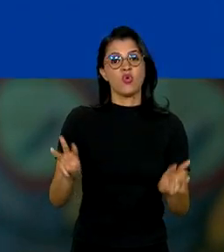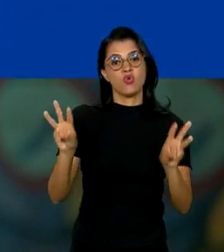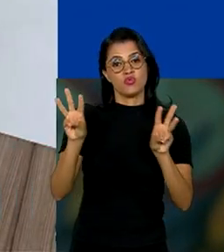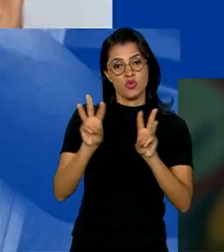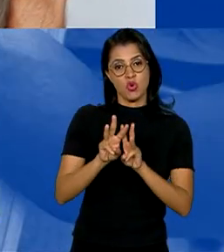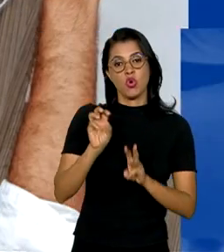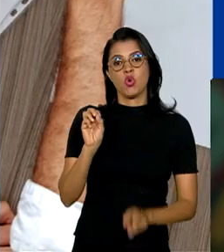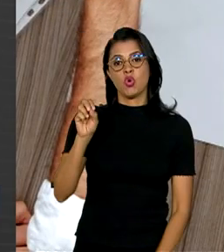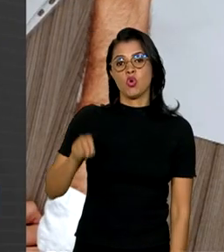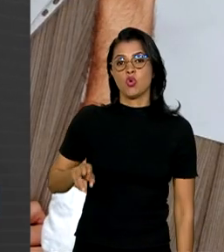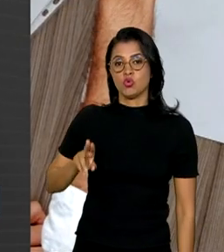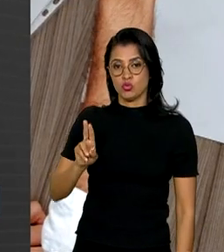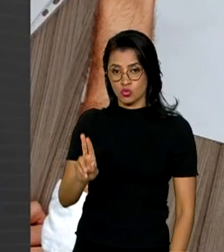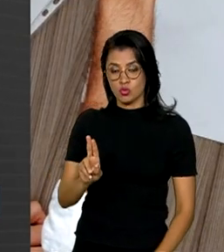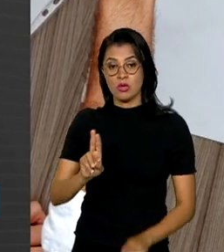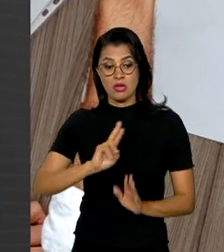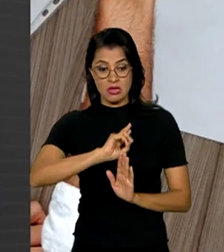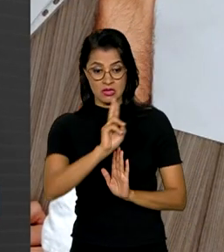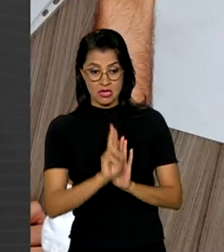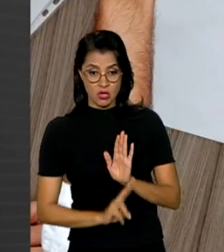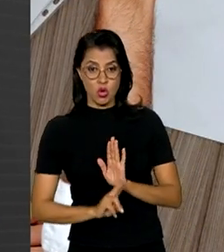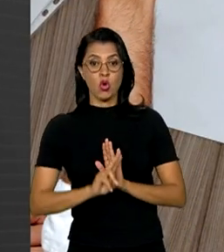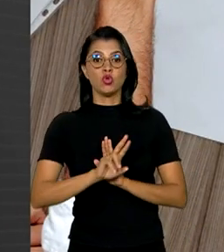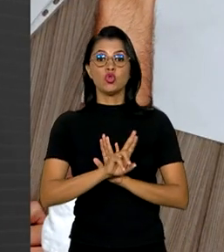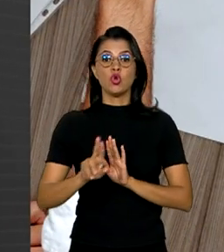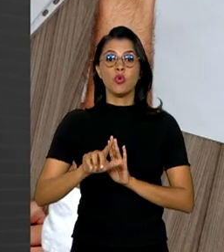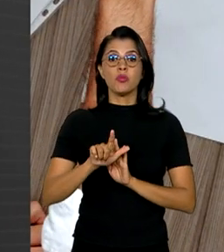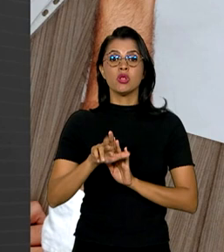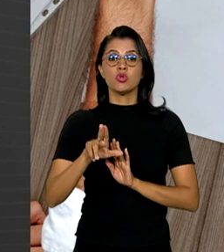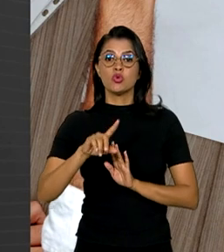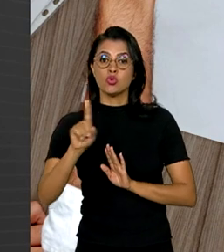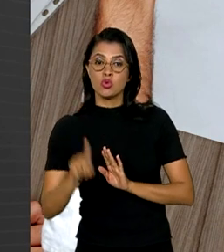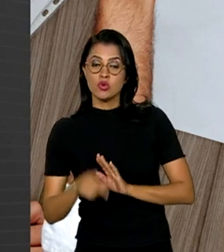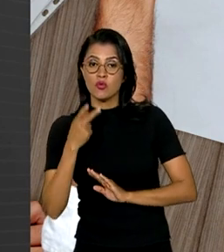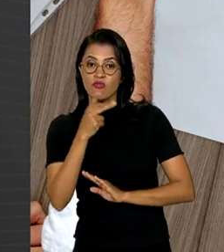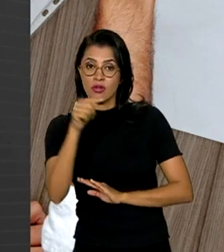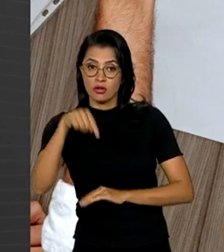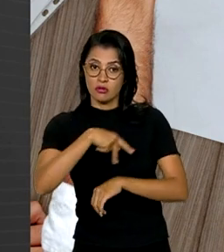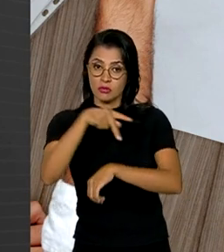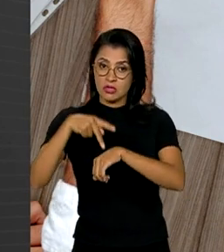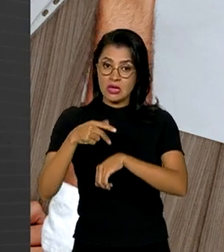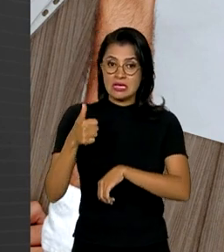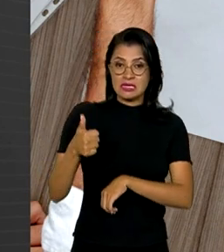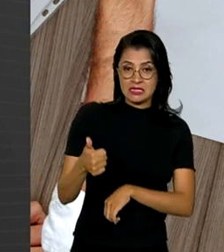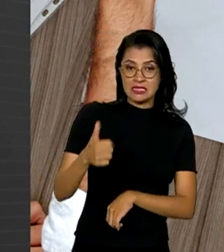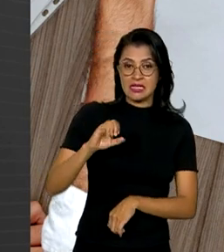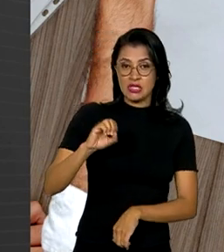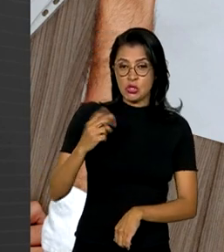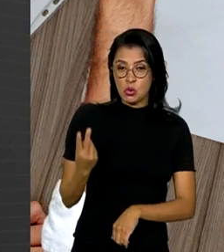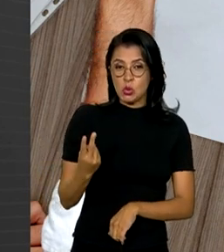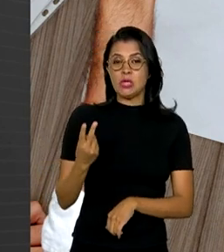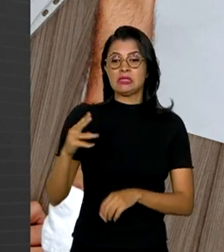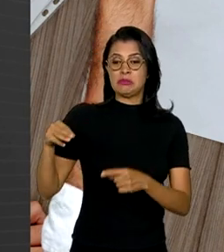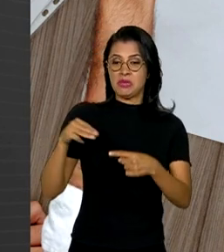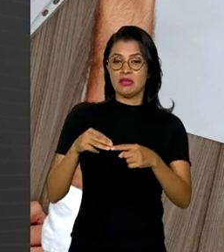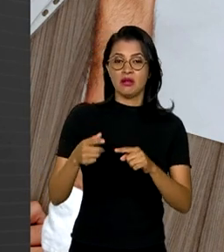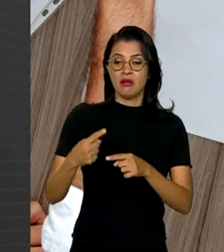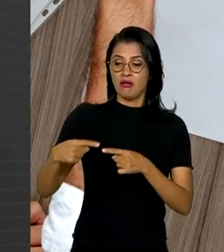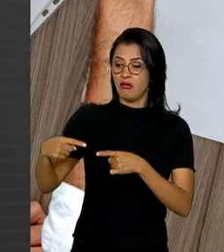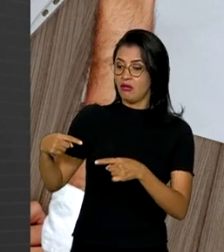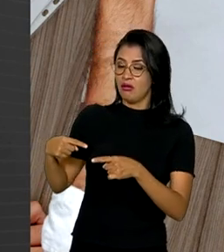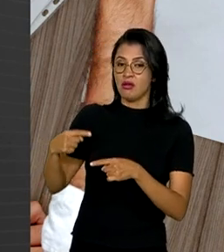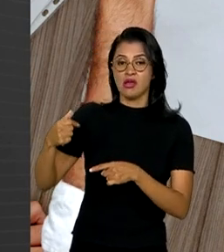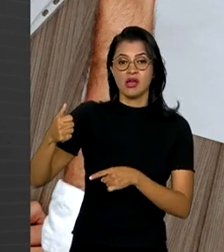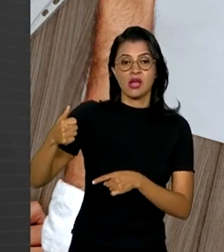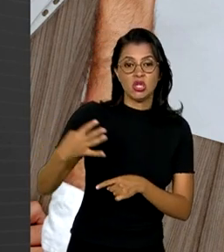Unidas. O relatório Luz destaca que no país, 102 metas estão em retrocesso, 14